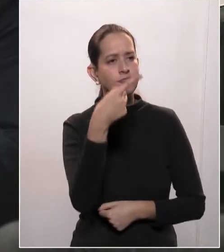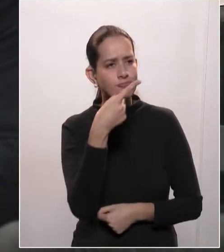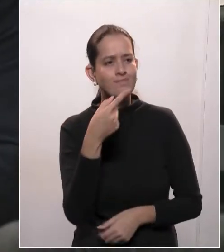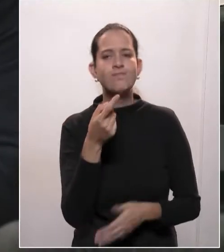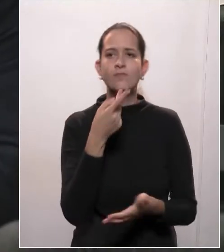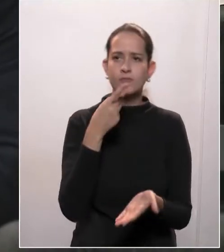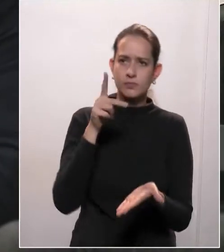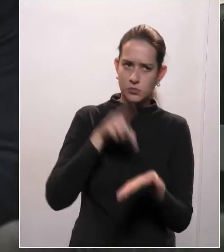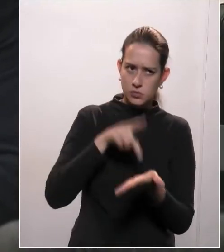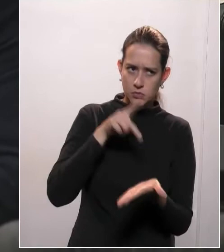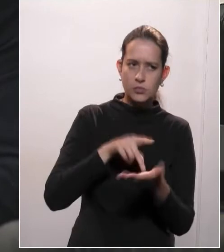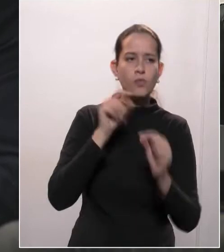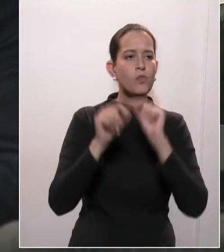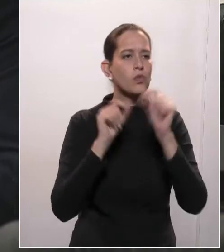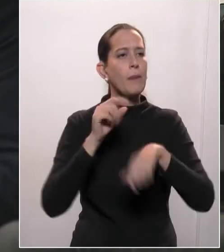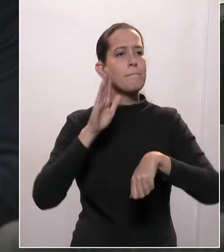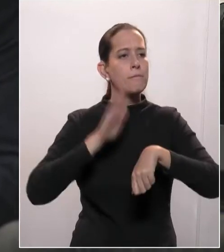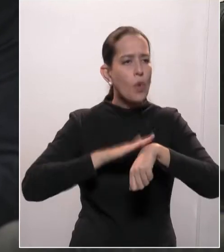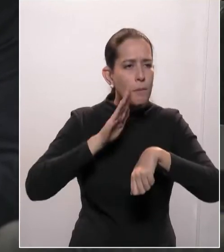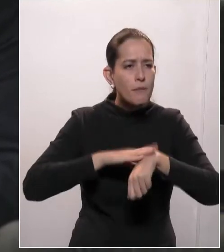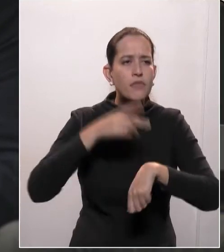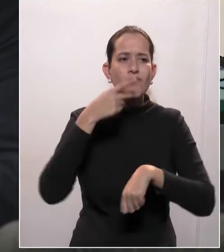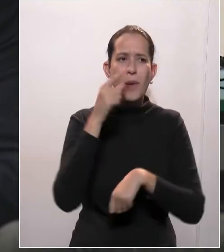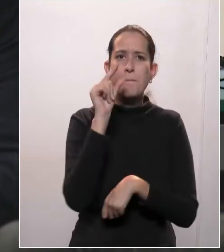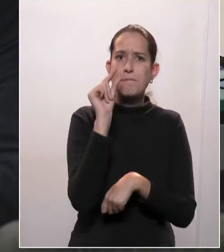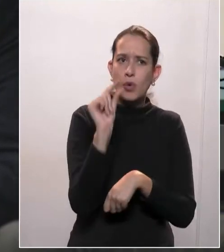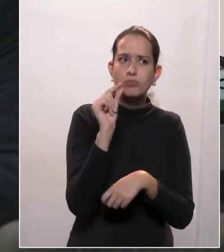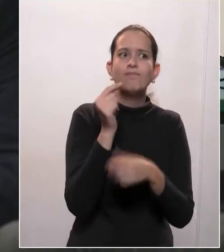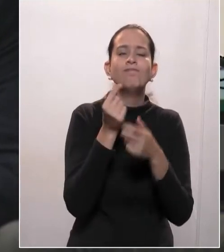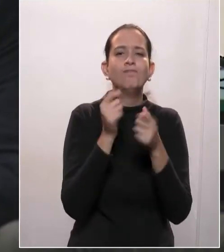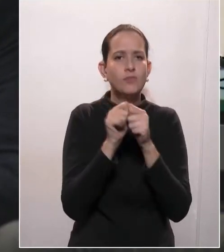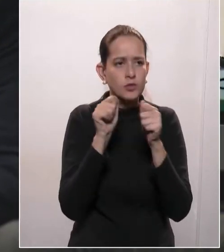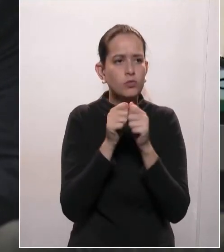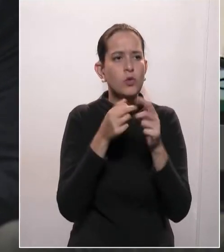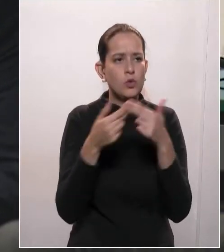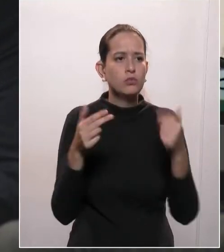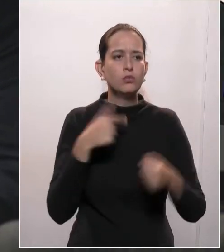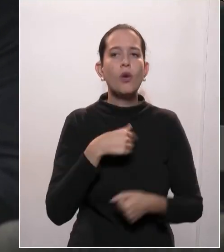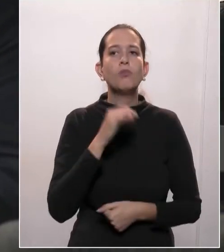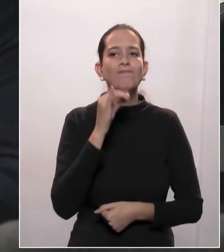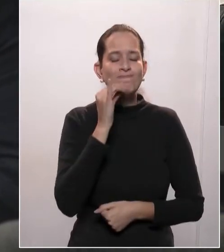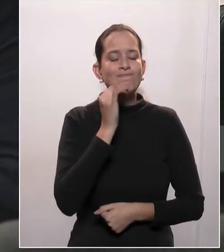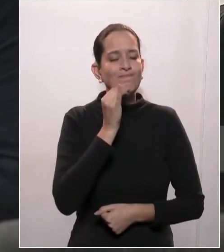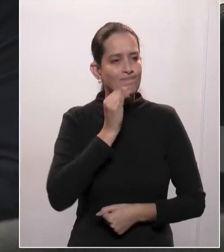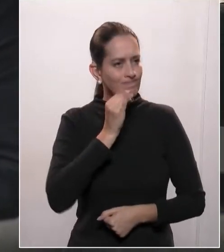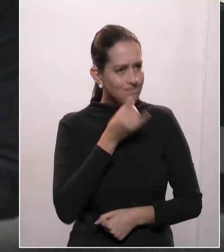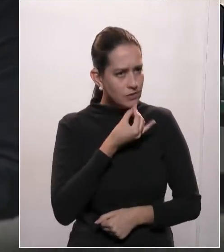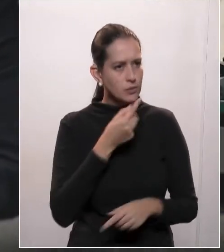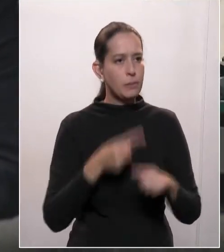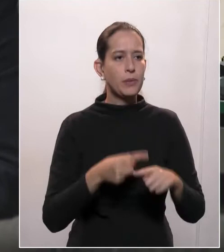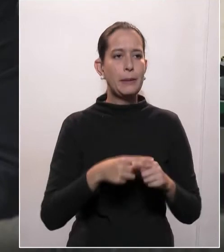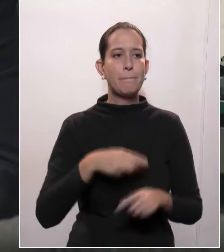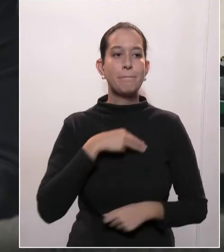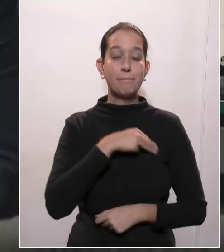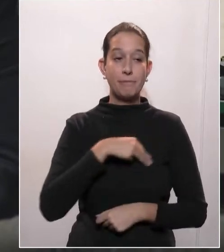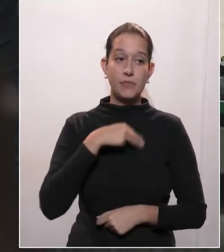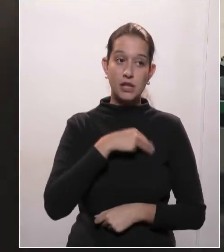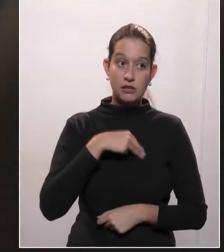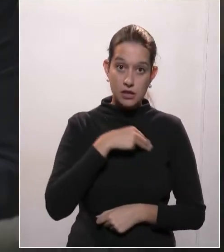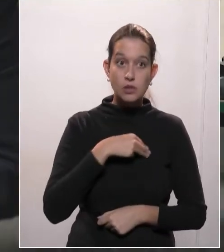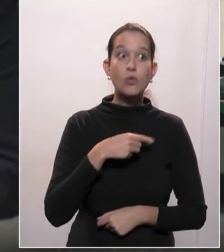falarmos pouco e agirmos. E a gente lamenta porque o ministro Mandetta vinha muito bem na condução